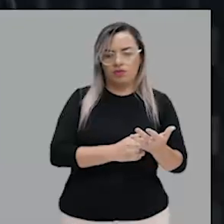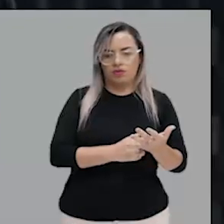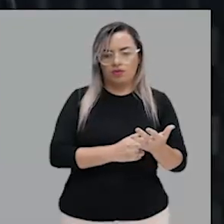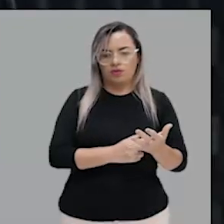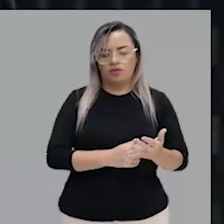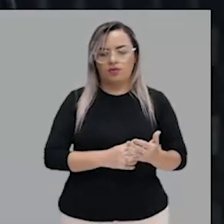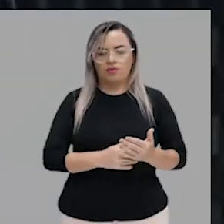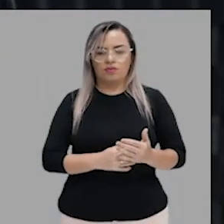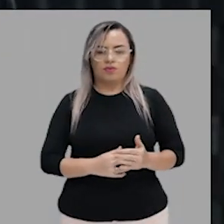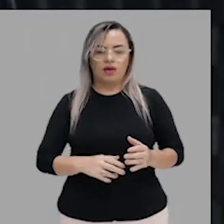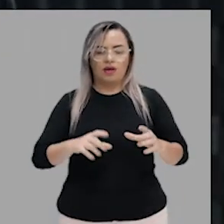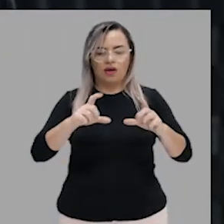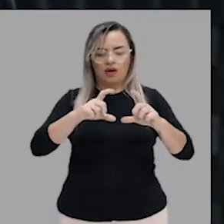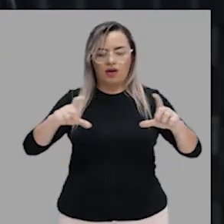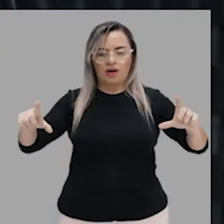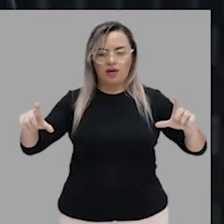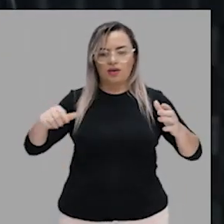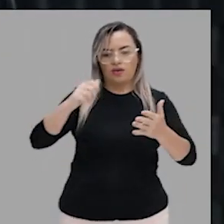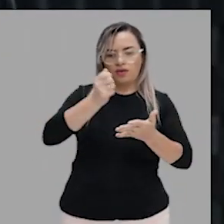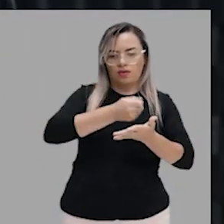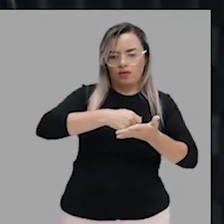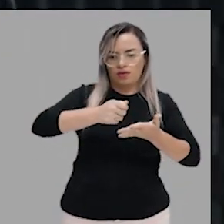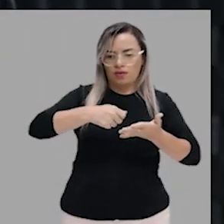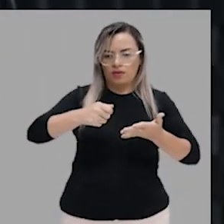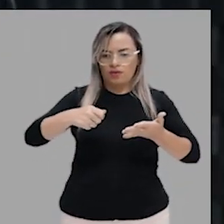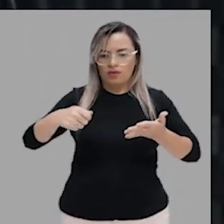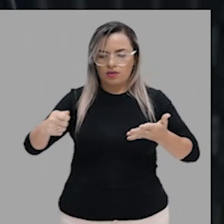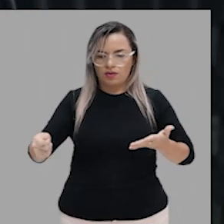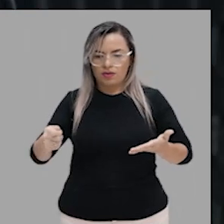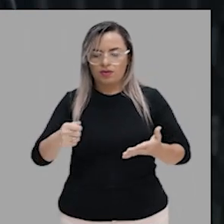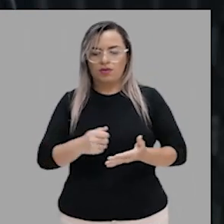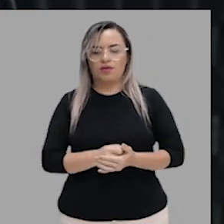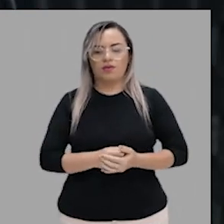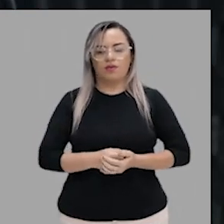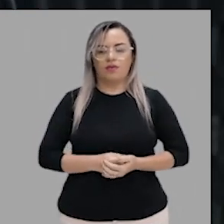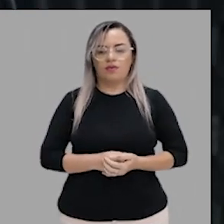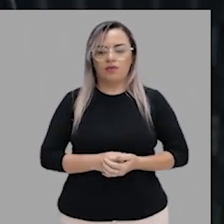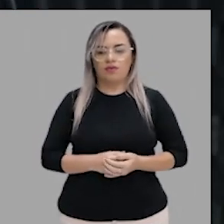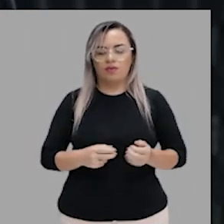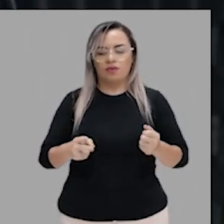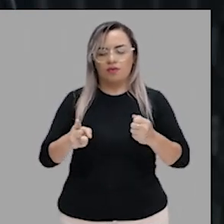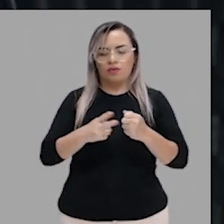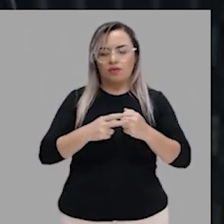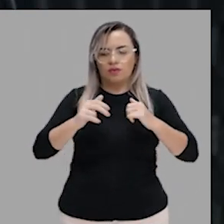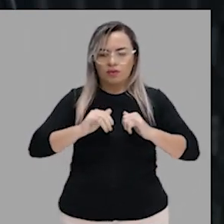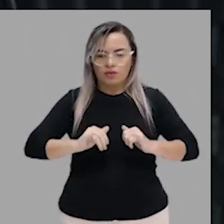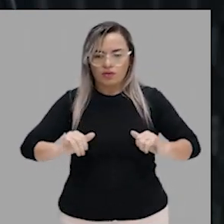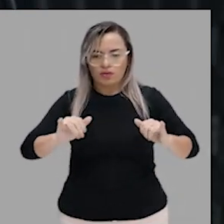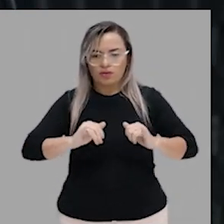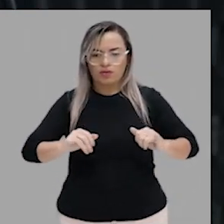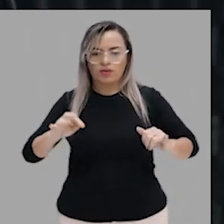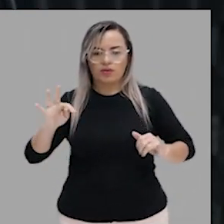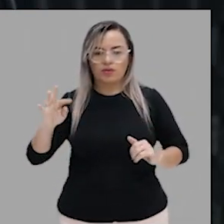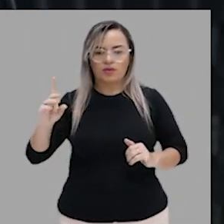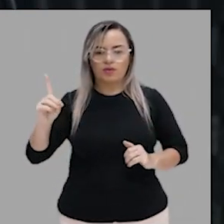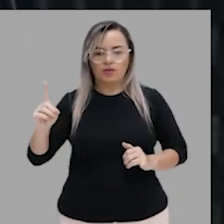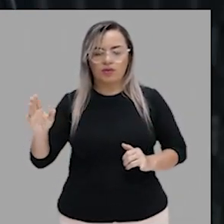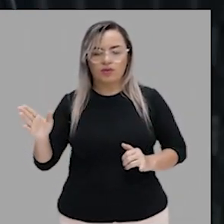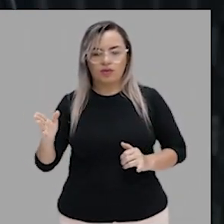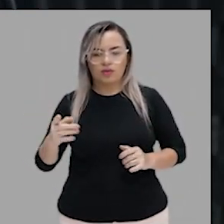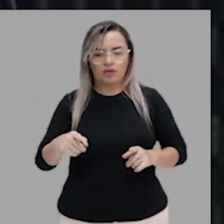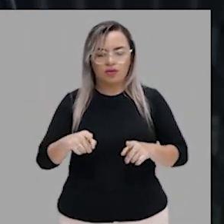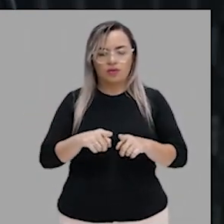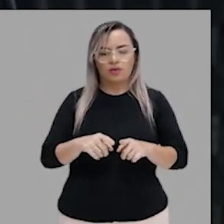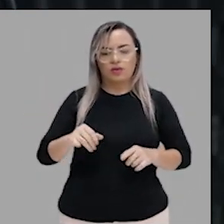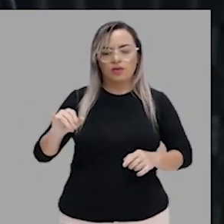informar é transitivo direto e indireto. O pronome li tem a função de objeto indireto. E, assim, a preposição de